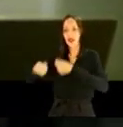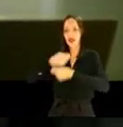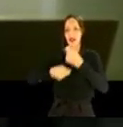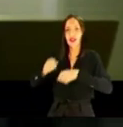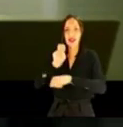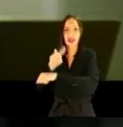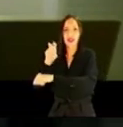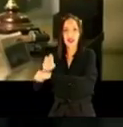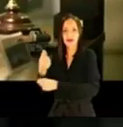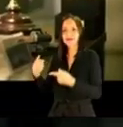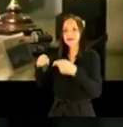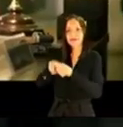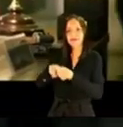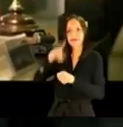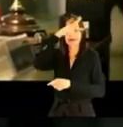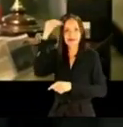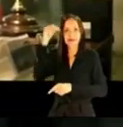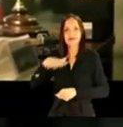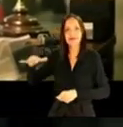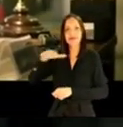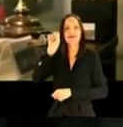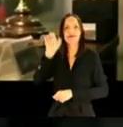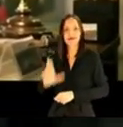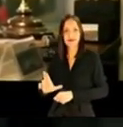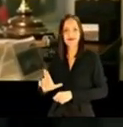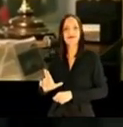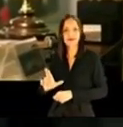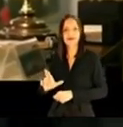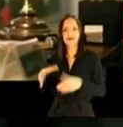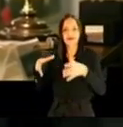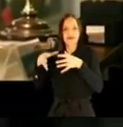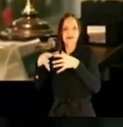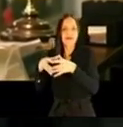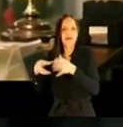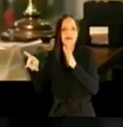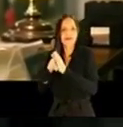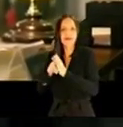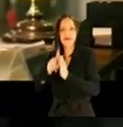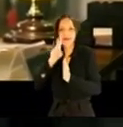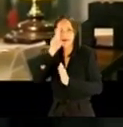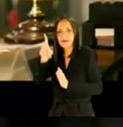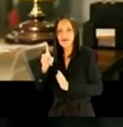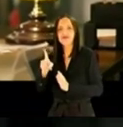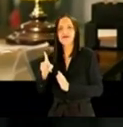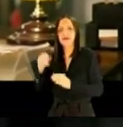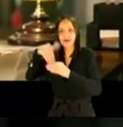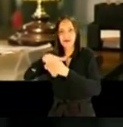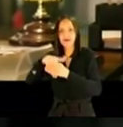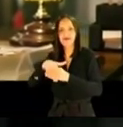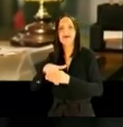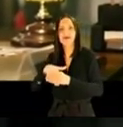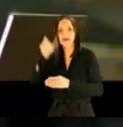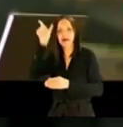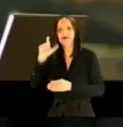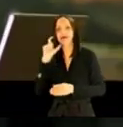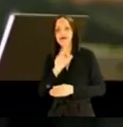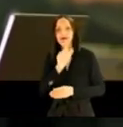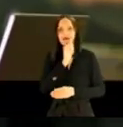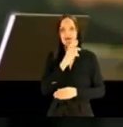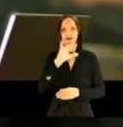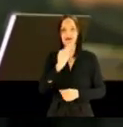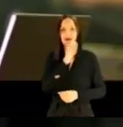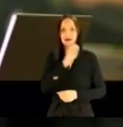em creches particulares. Quem administra as creches que firmam um convênio com a Prefeitura na Zona Sul, reduta eleitoral de Ricardo Nunes,